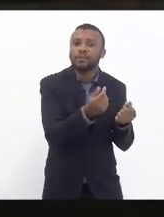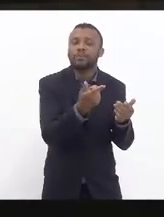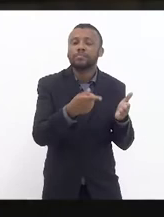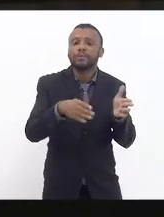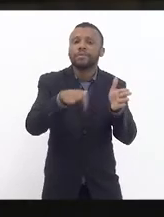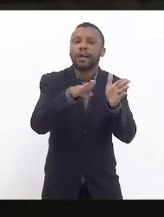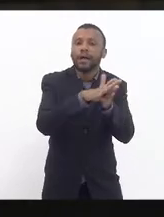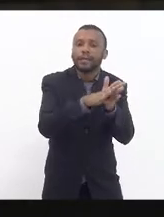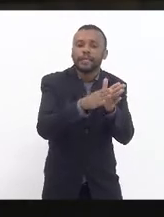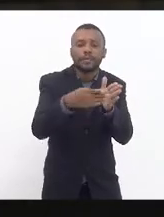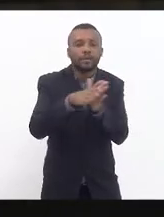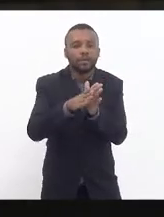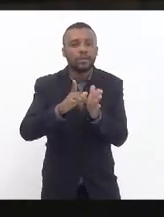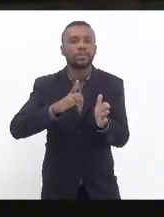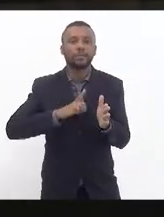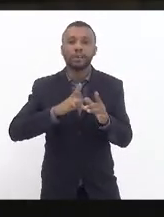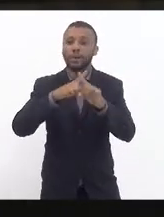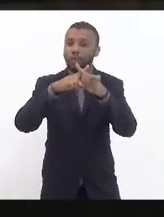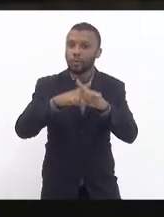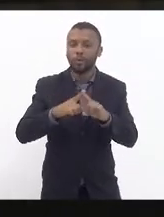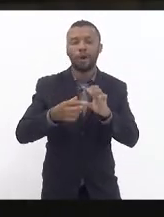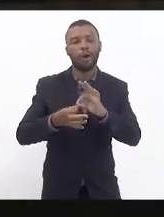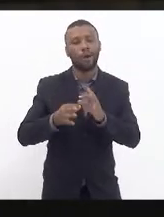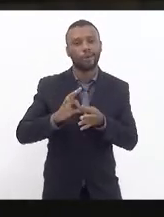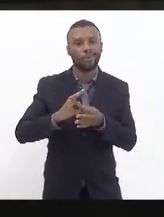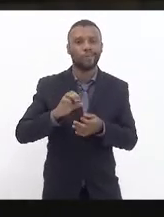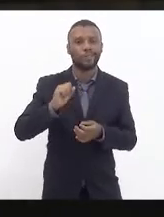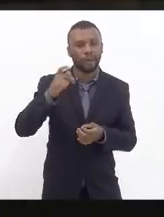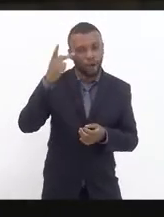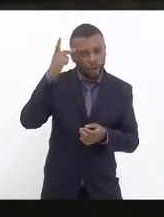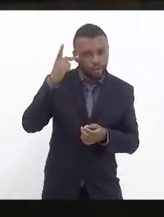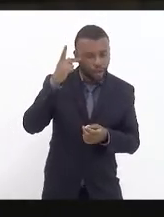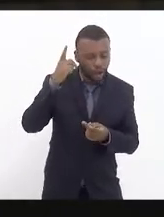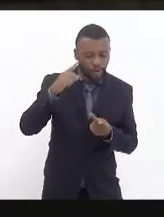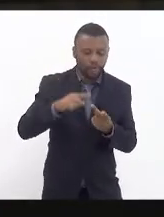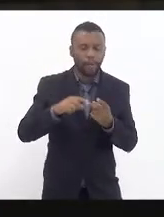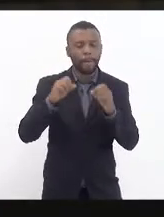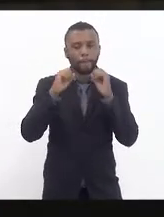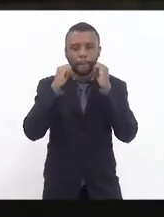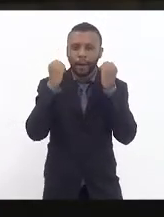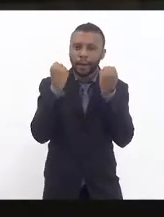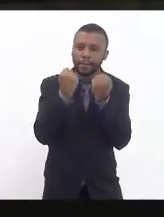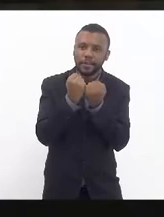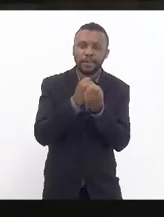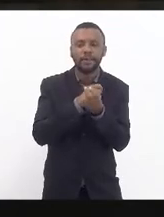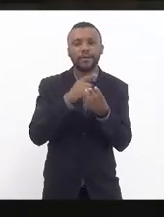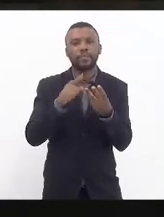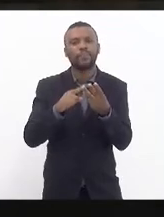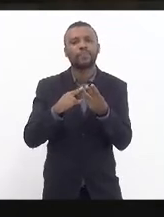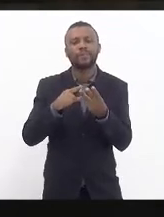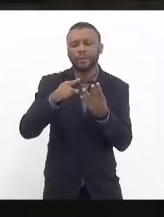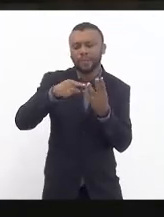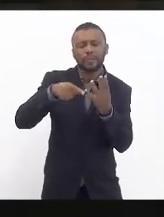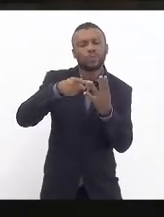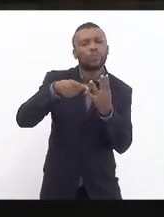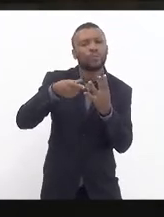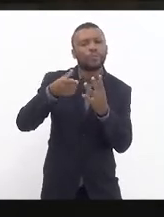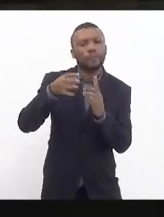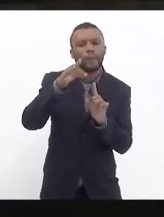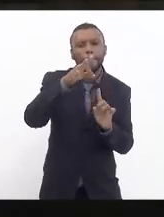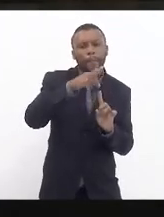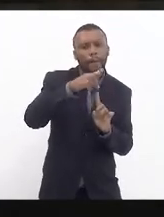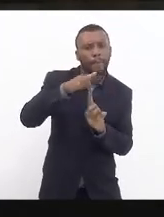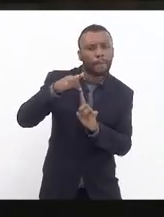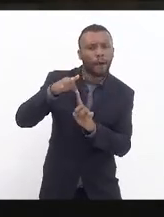jogos olímpicos foi em São Cristóvão foi a estação do Maracanã e São Cristóvão Maracanã e mais duas a população da